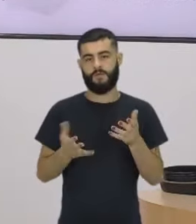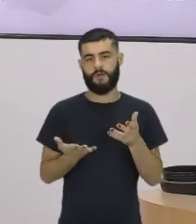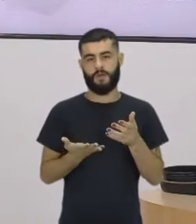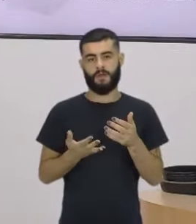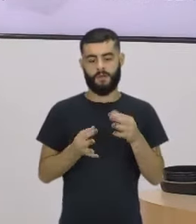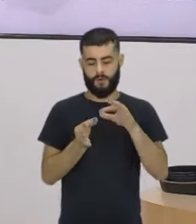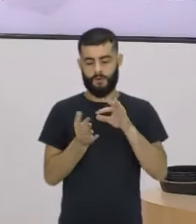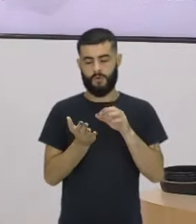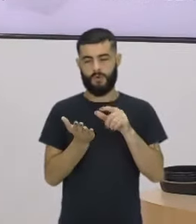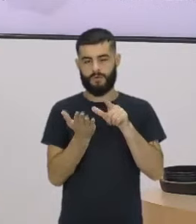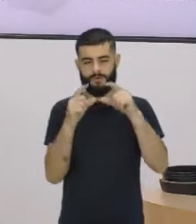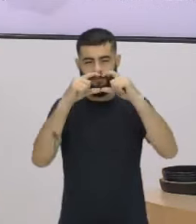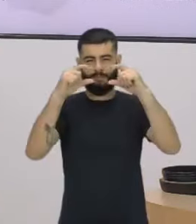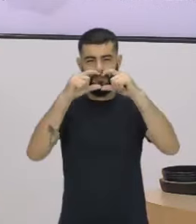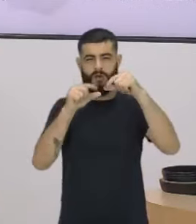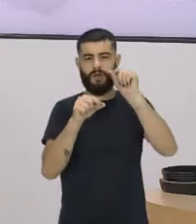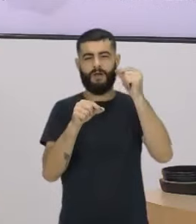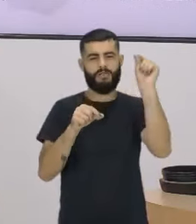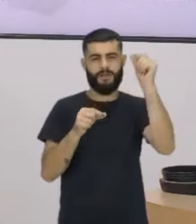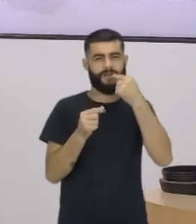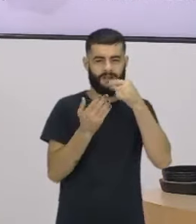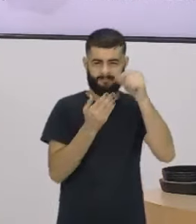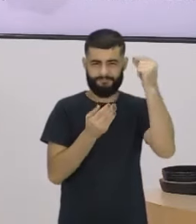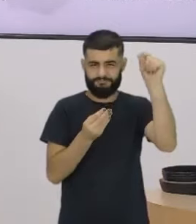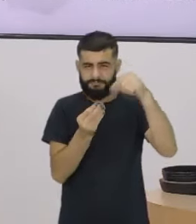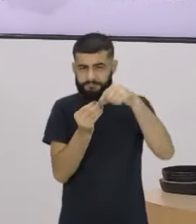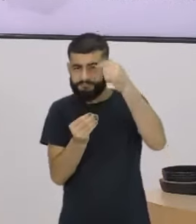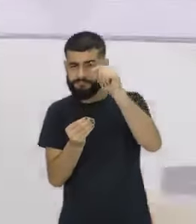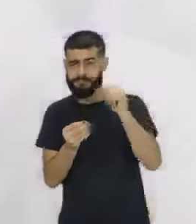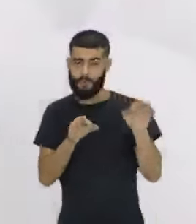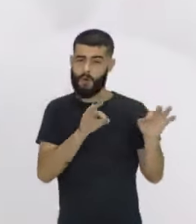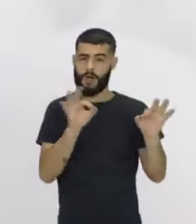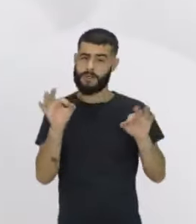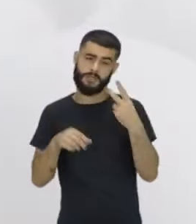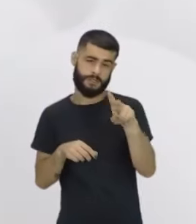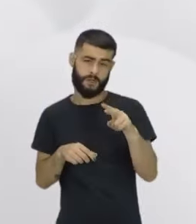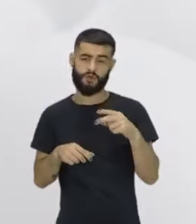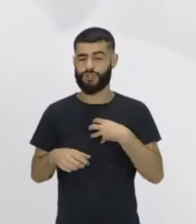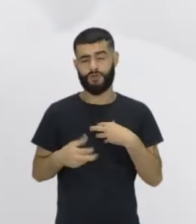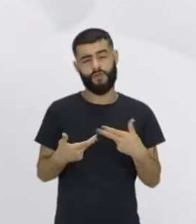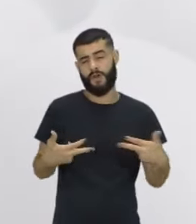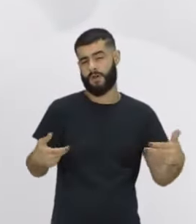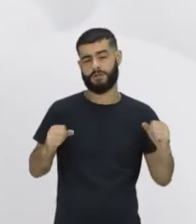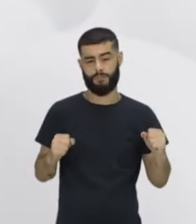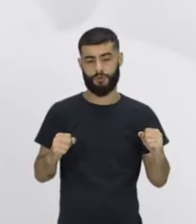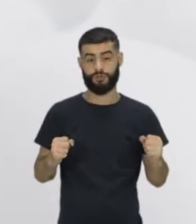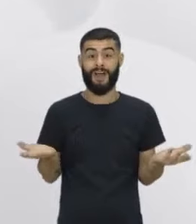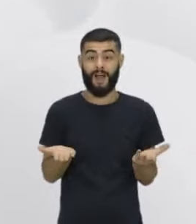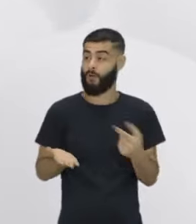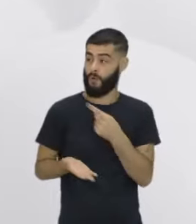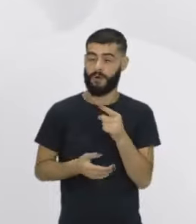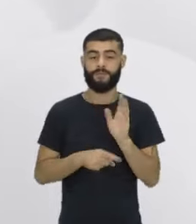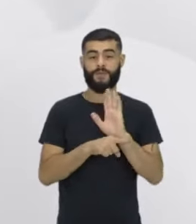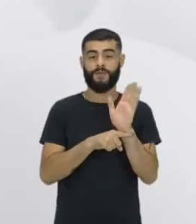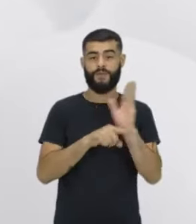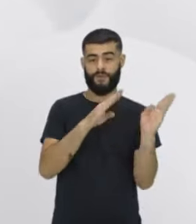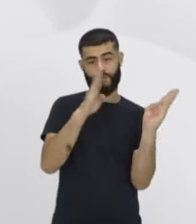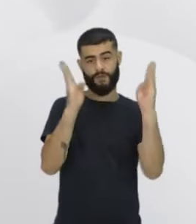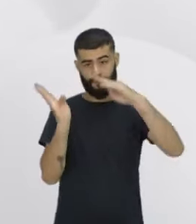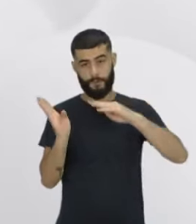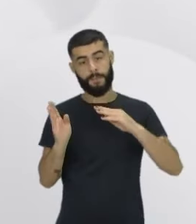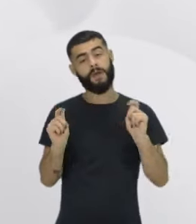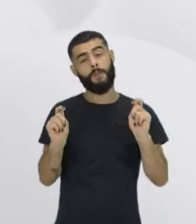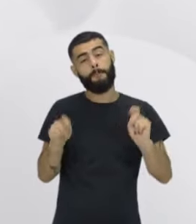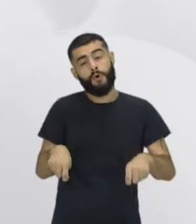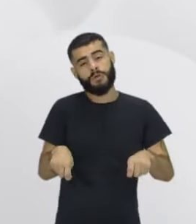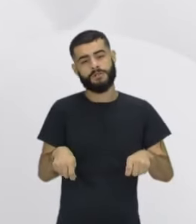linguagens artísticas, são várias possibilidades. Nós temos agora um vídeo de uma possibilidade que pode acontecer